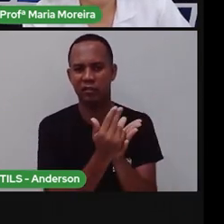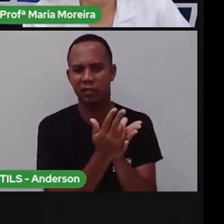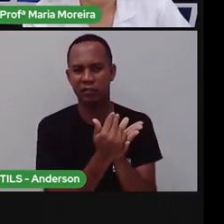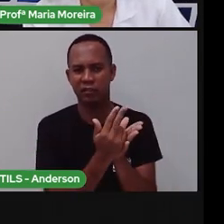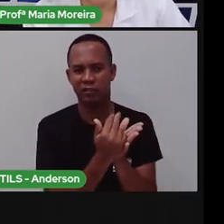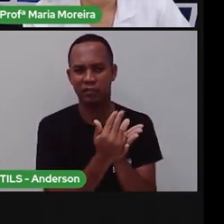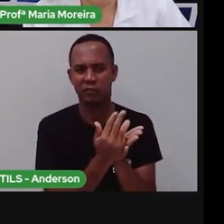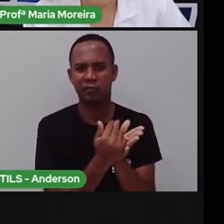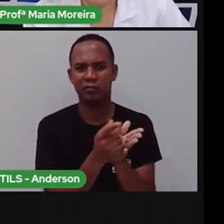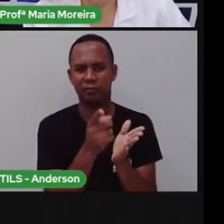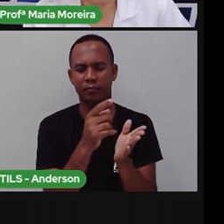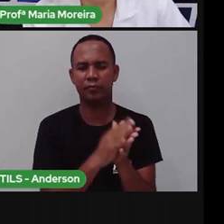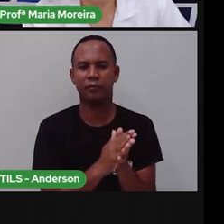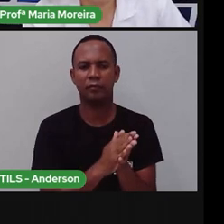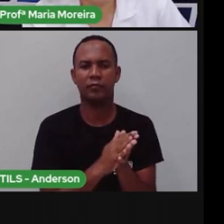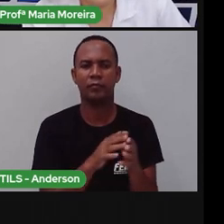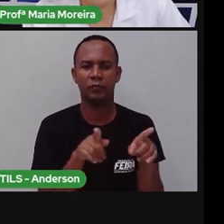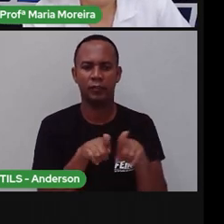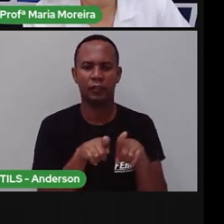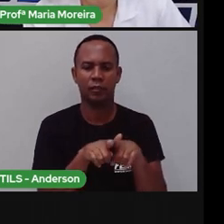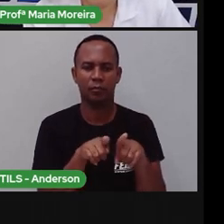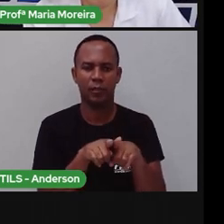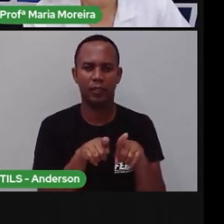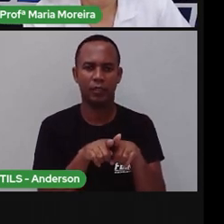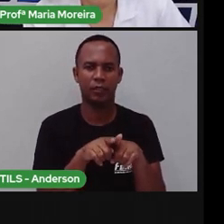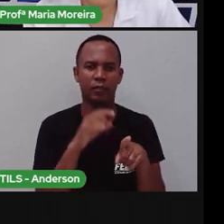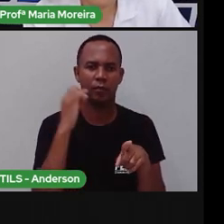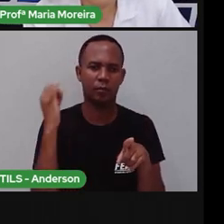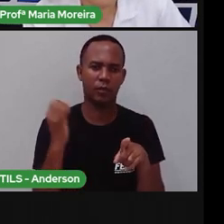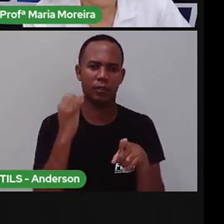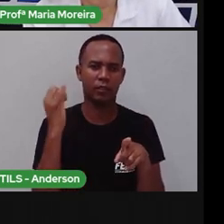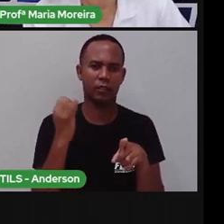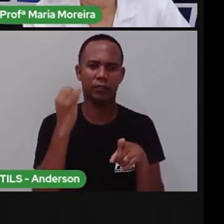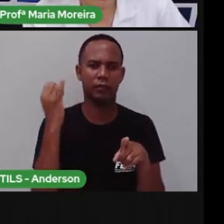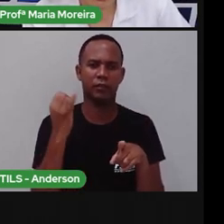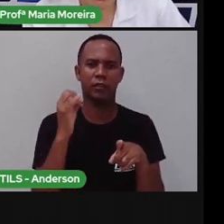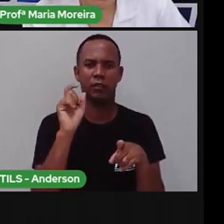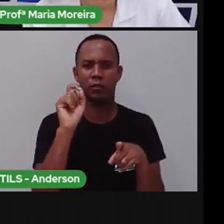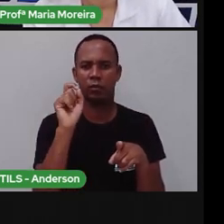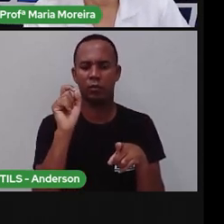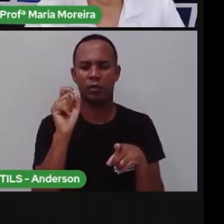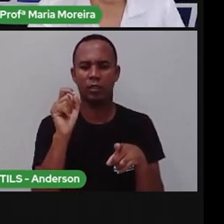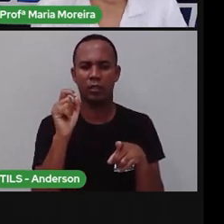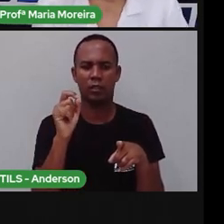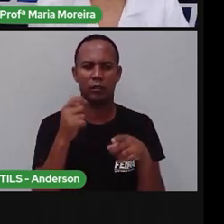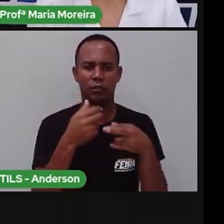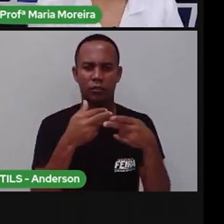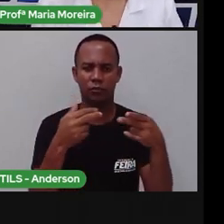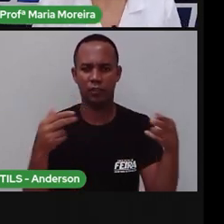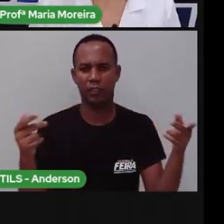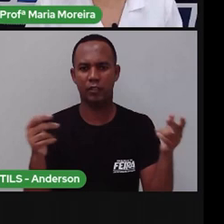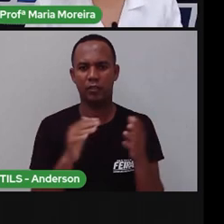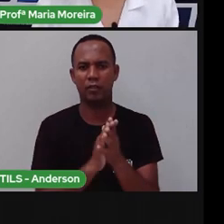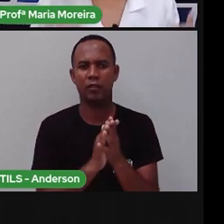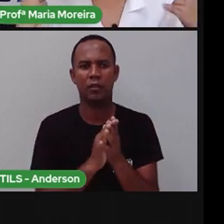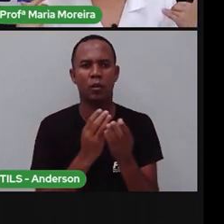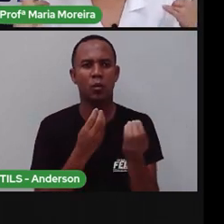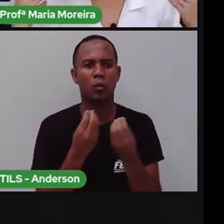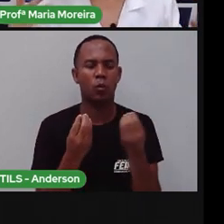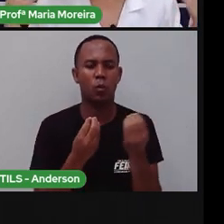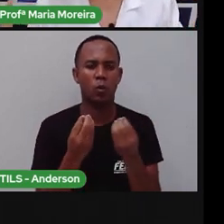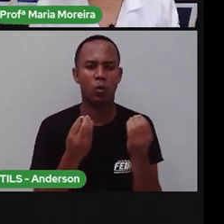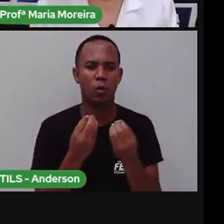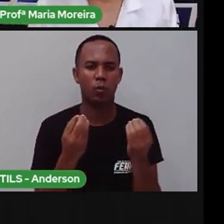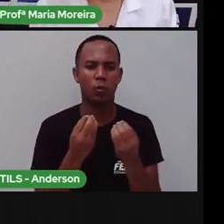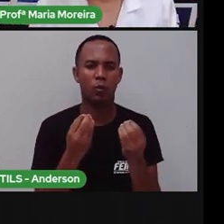absoluta, não. Bom, a importância da arte rupestre para a humanidade, ela é imensa, né? Porque, imagine só, é a forma que a gente